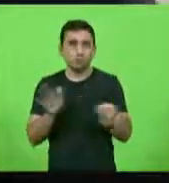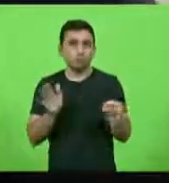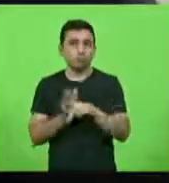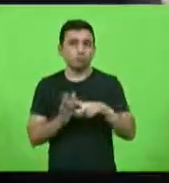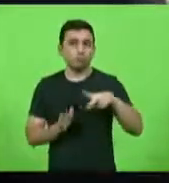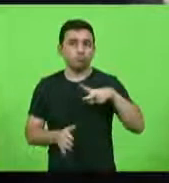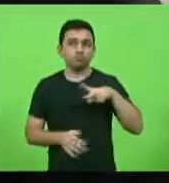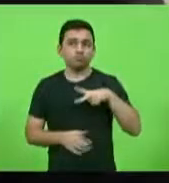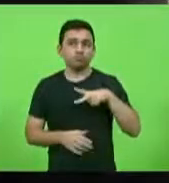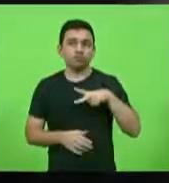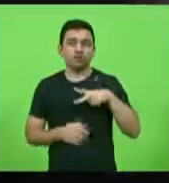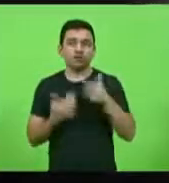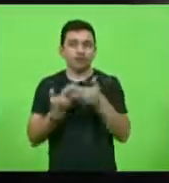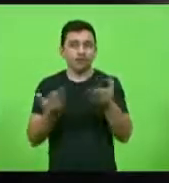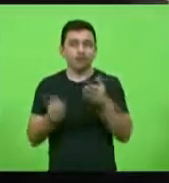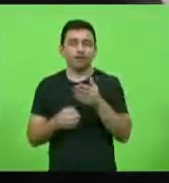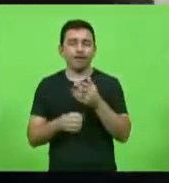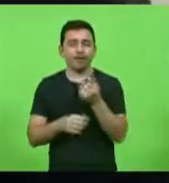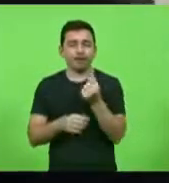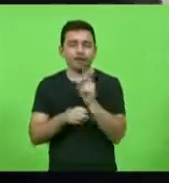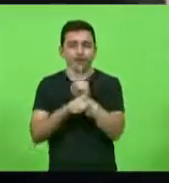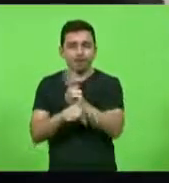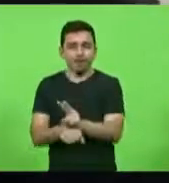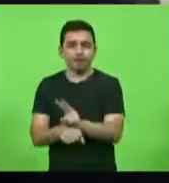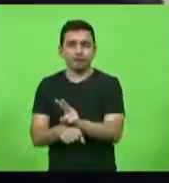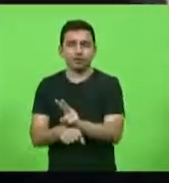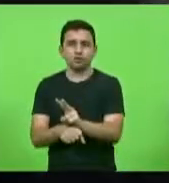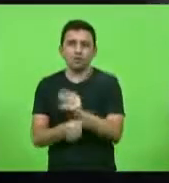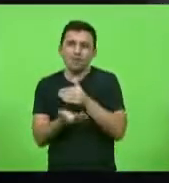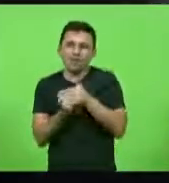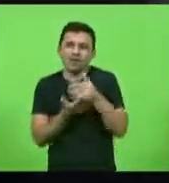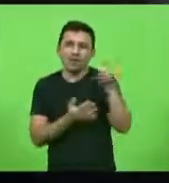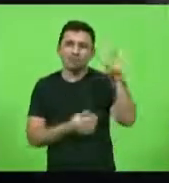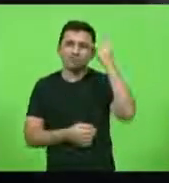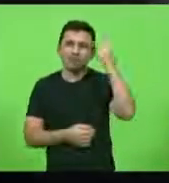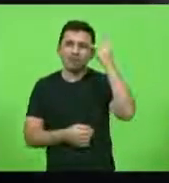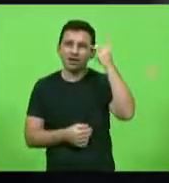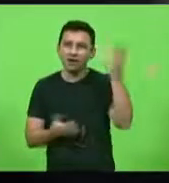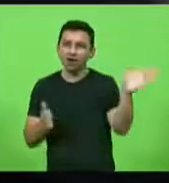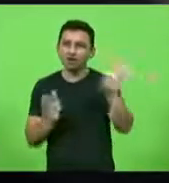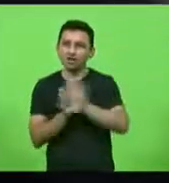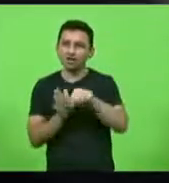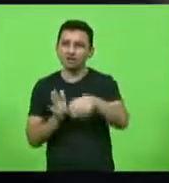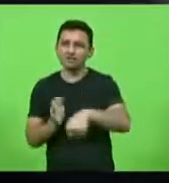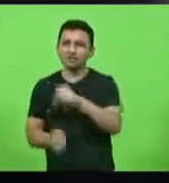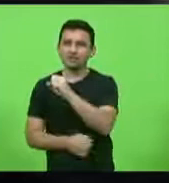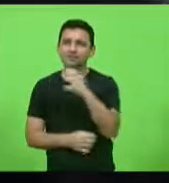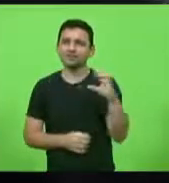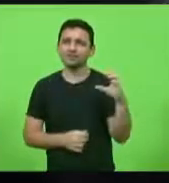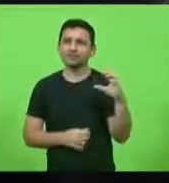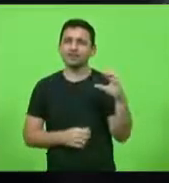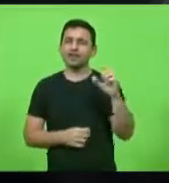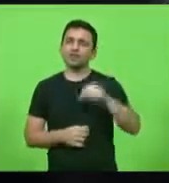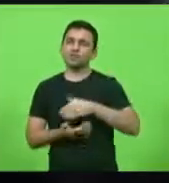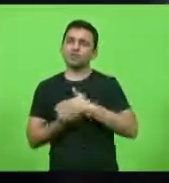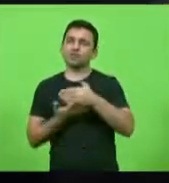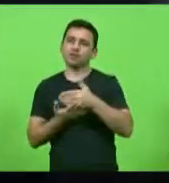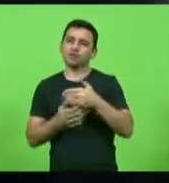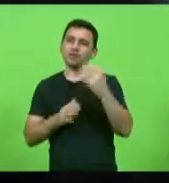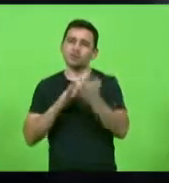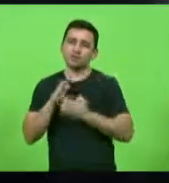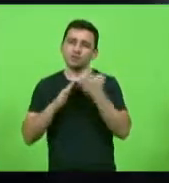de crédito para pequenos negócios que nasceu em São Paulo e agora está chegando aqui em Santa Catarina por iniciativa do empresário